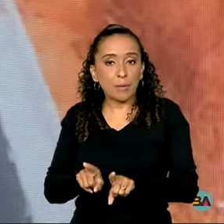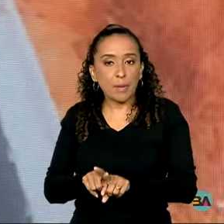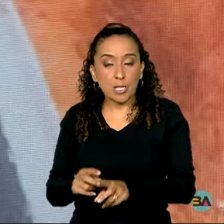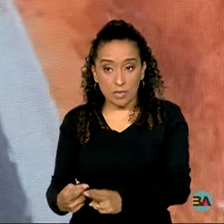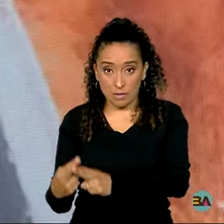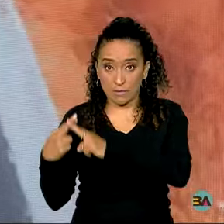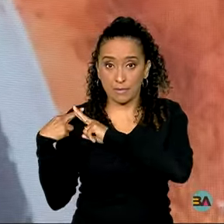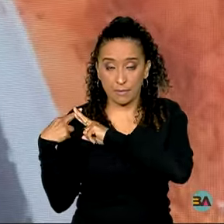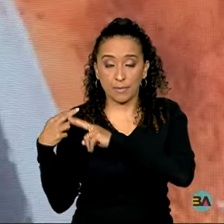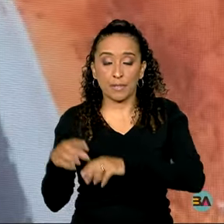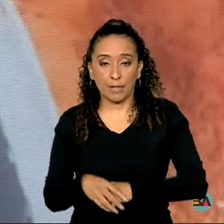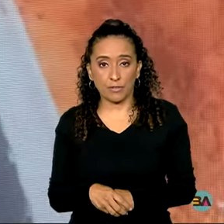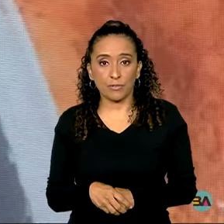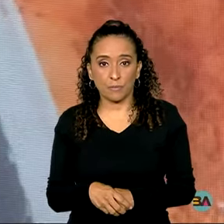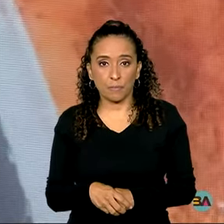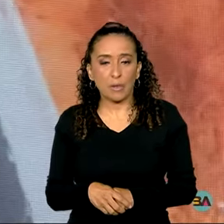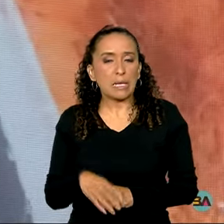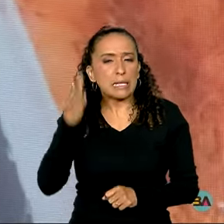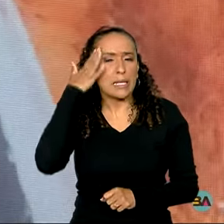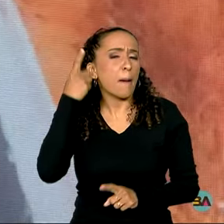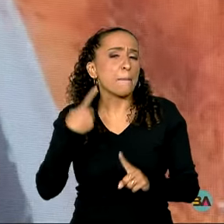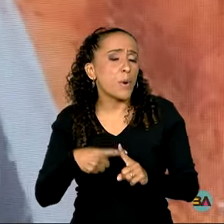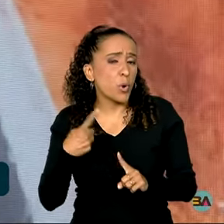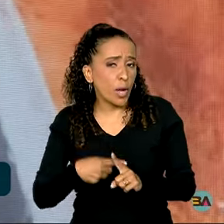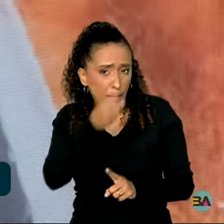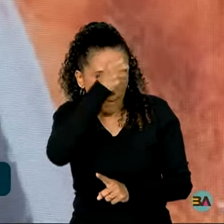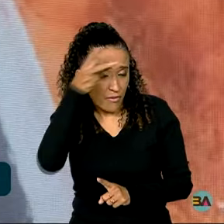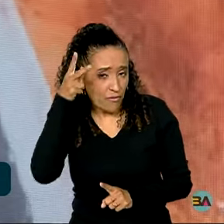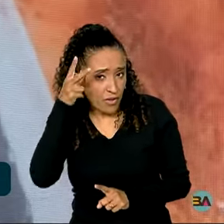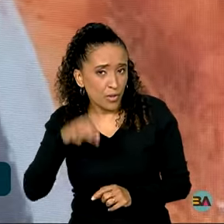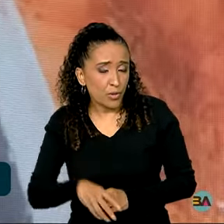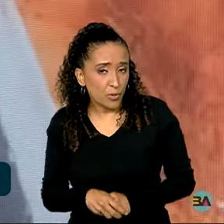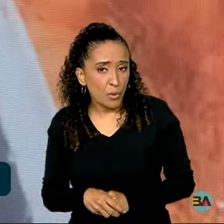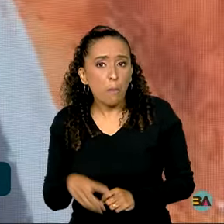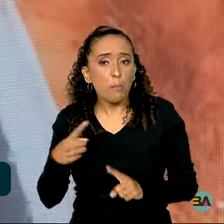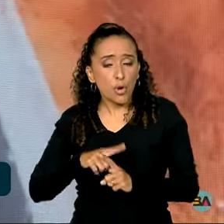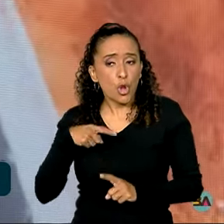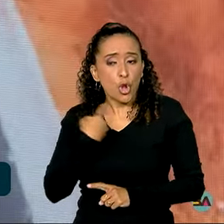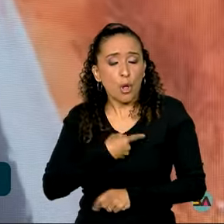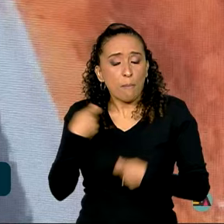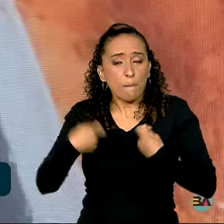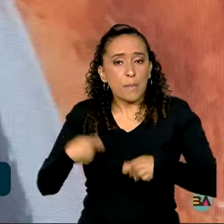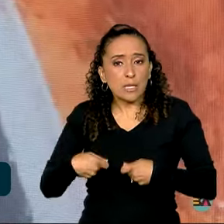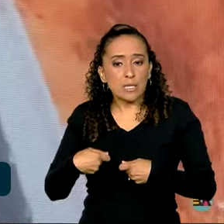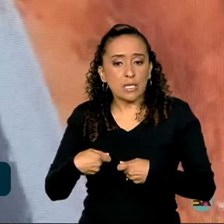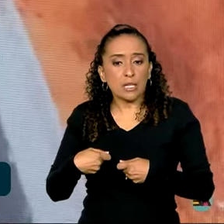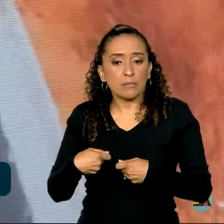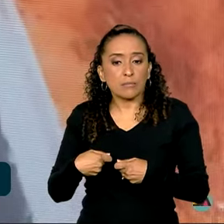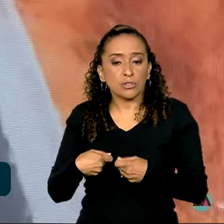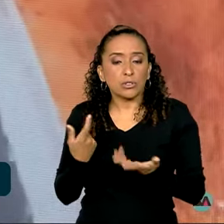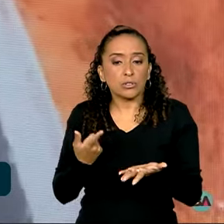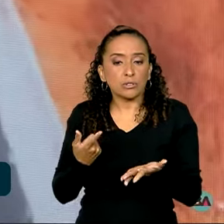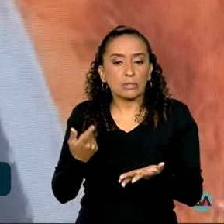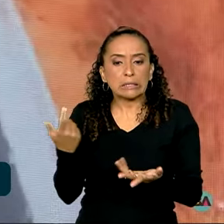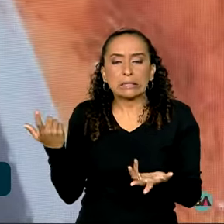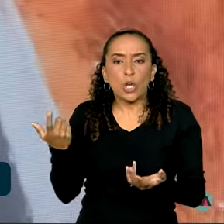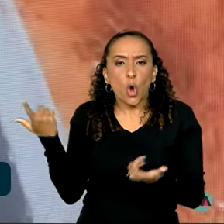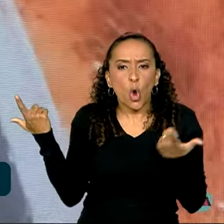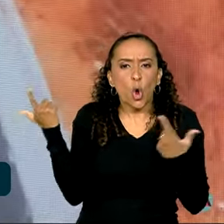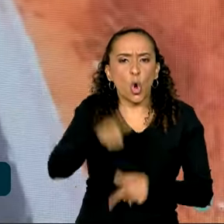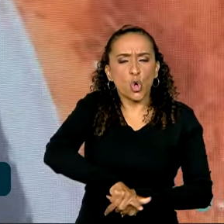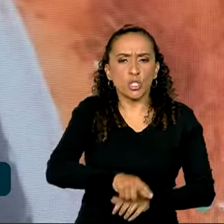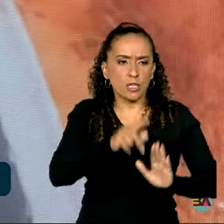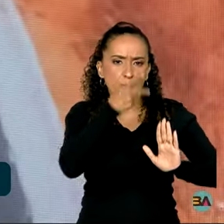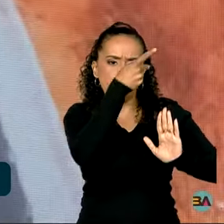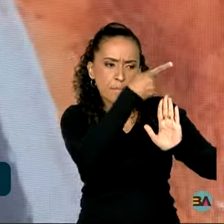responsabilidade. Sabe por quê, prefeito Enilson? Porque nós precisamos da conta, da quantidade de